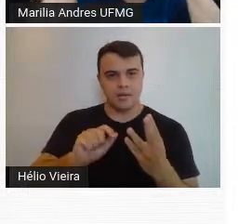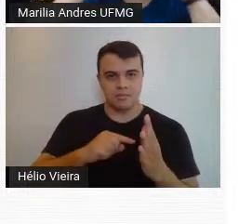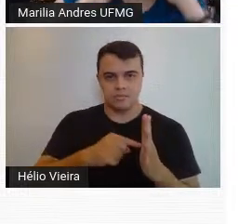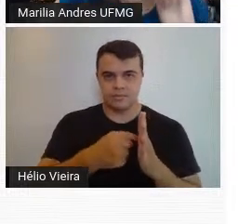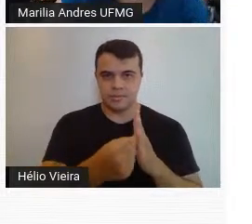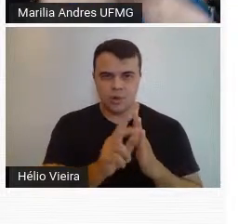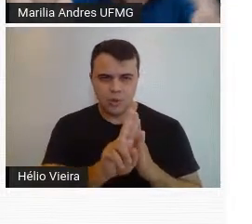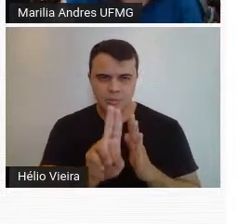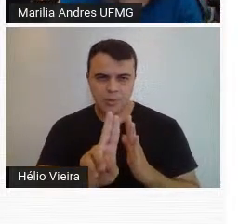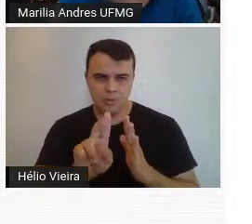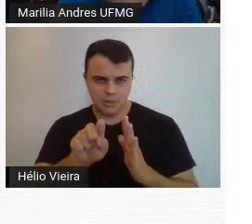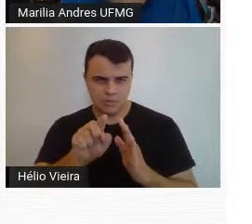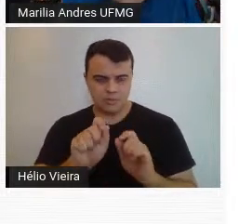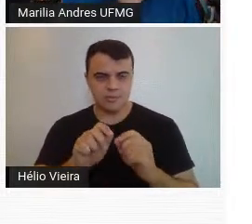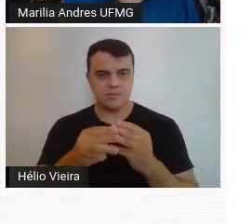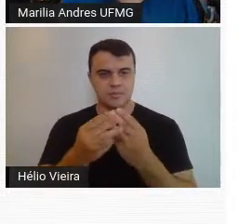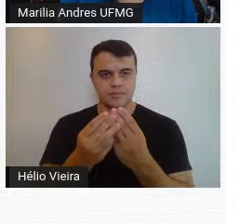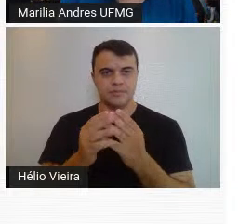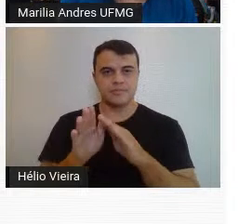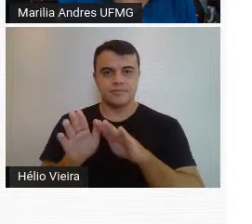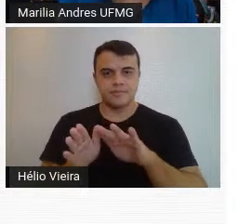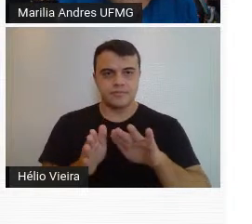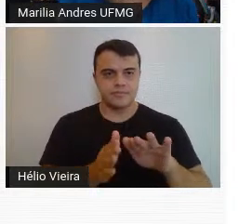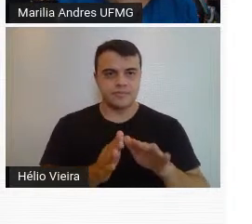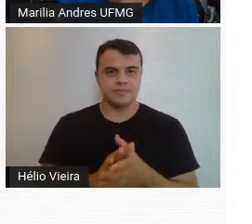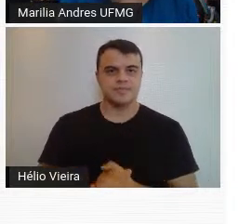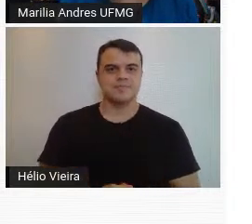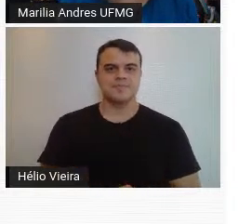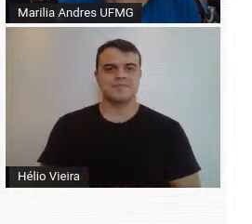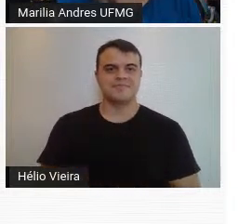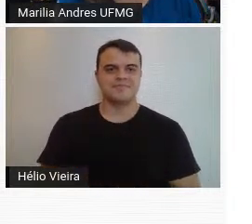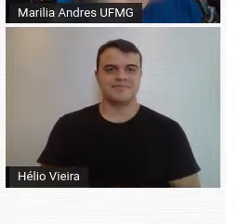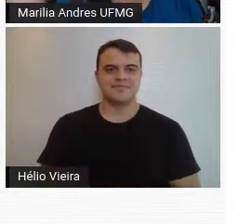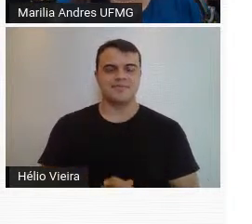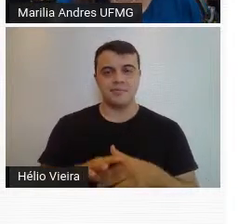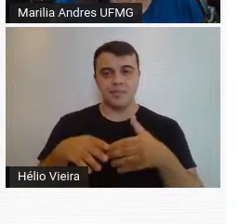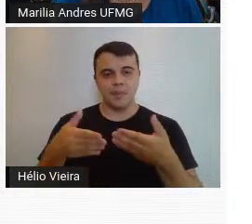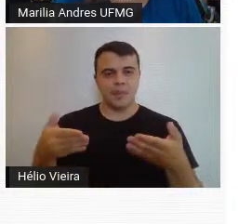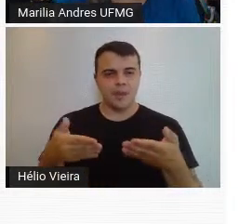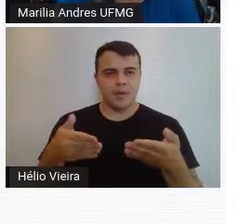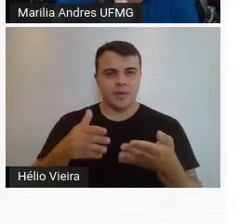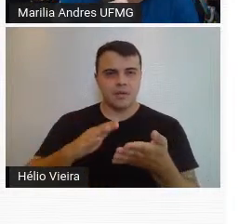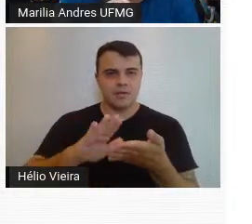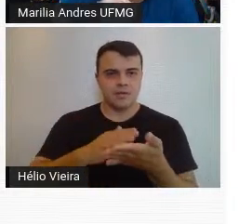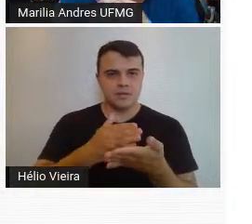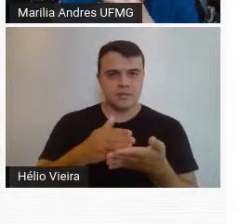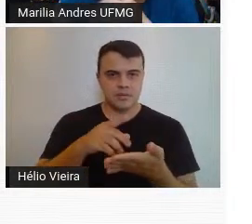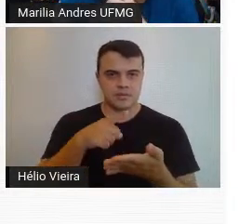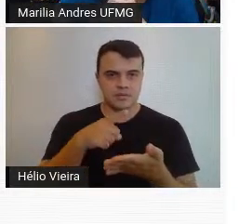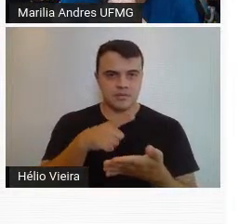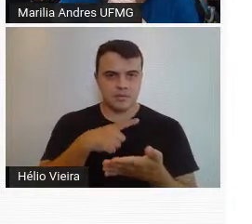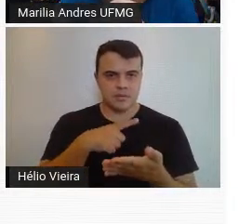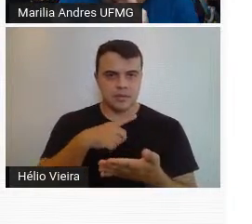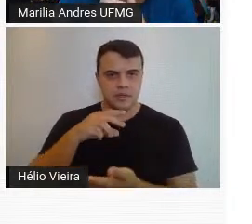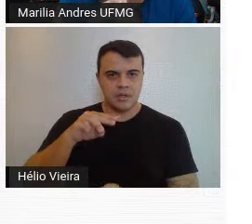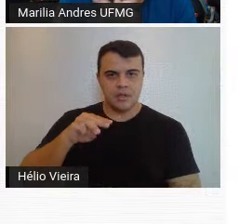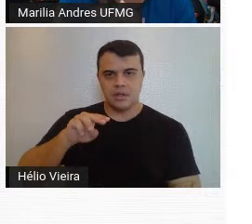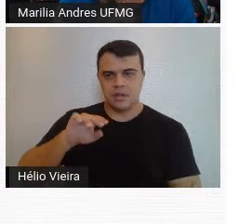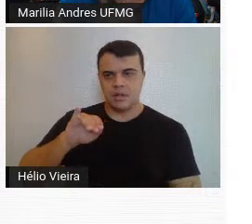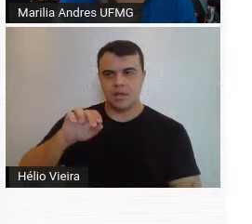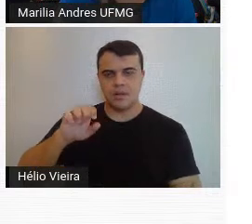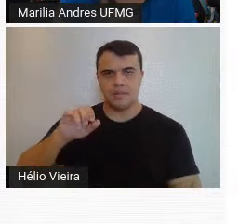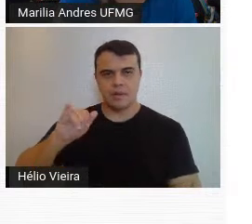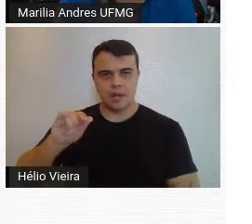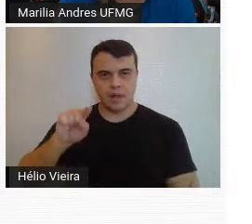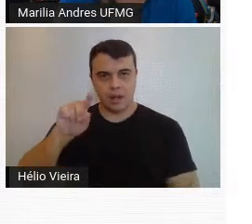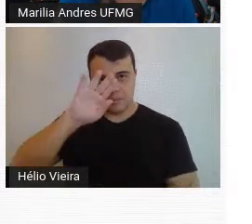próximo slide, passar o próximo slide, por favor. Bom, aqui são alguns desenhos de Niemeyer, que Niemeyer fez